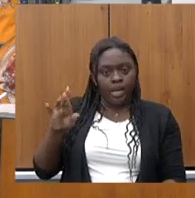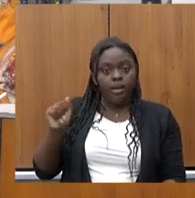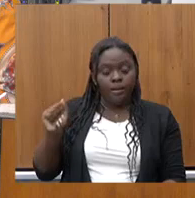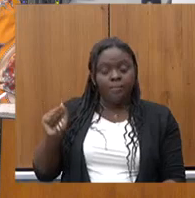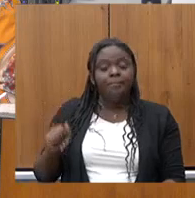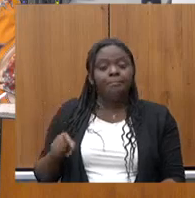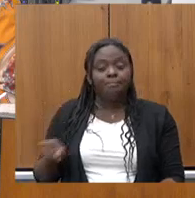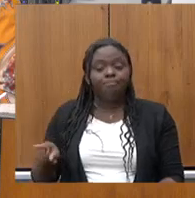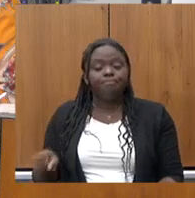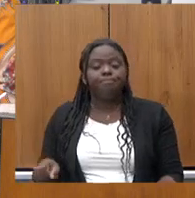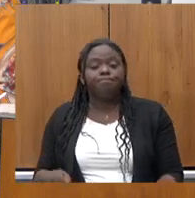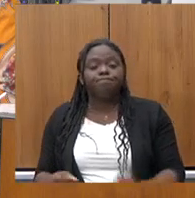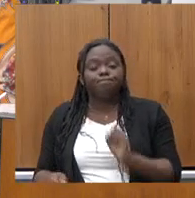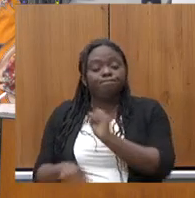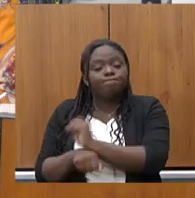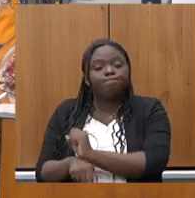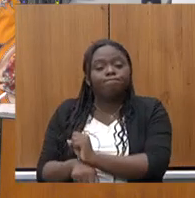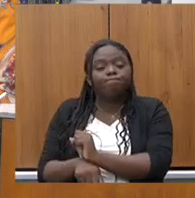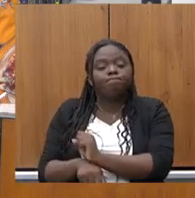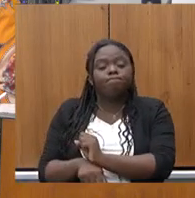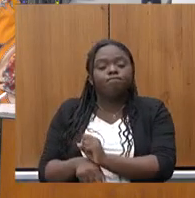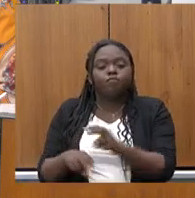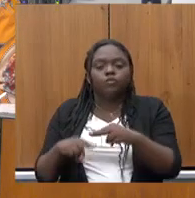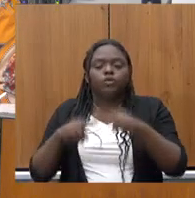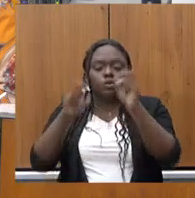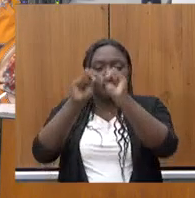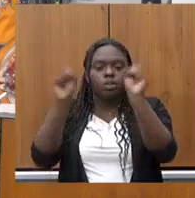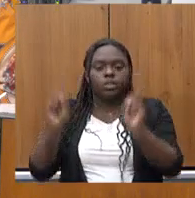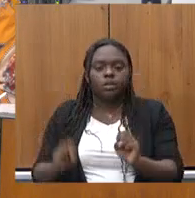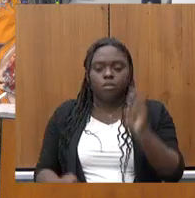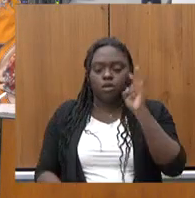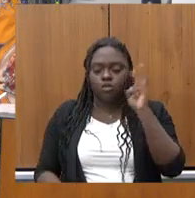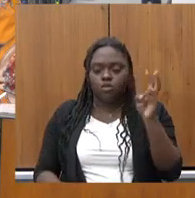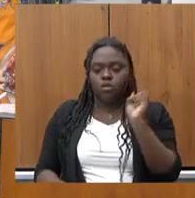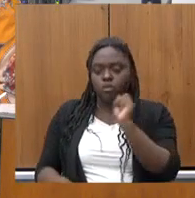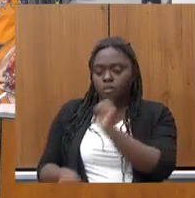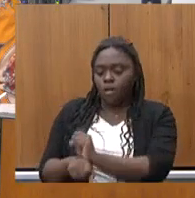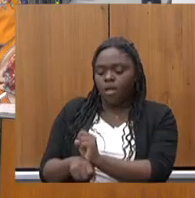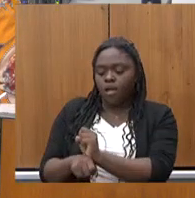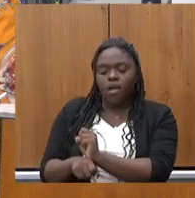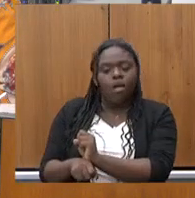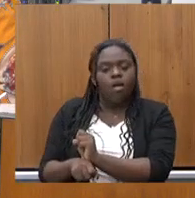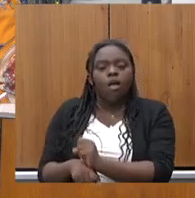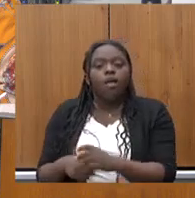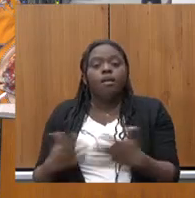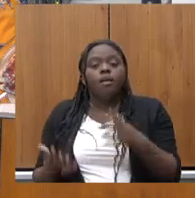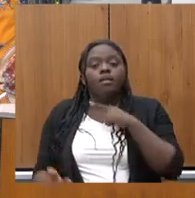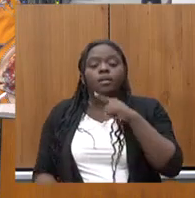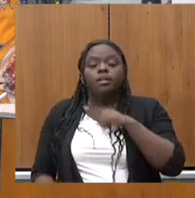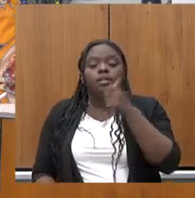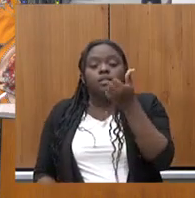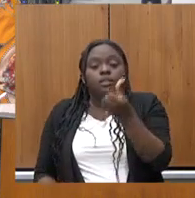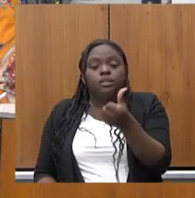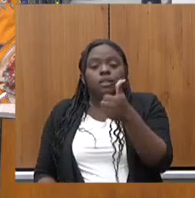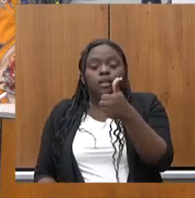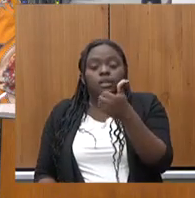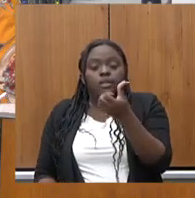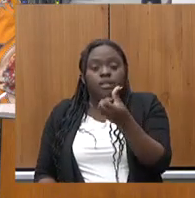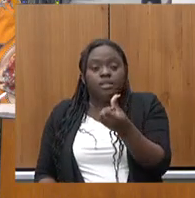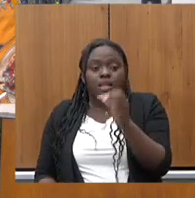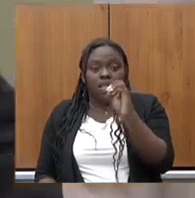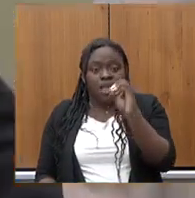foi parado por meio desse sistema de inteligência e, ao ser parado, ele tinha 160 armas